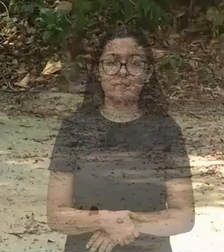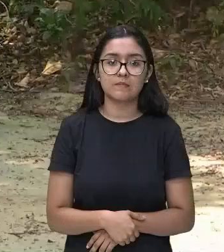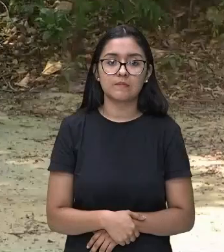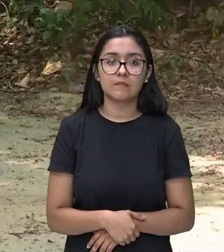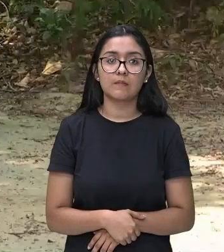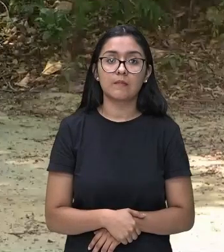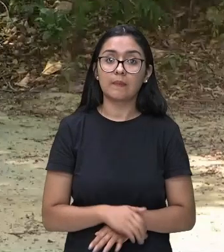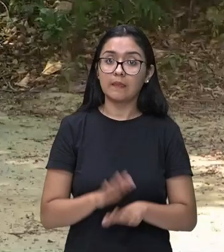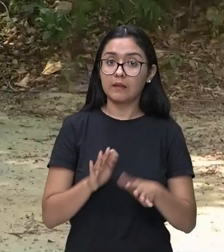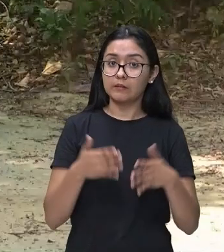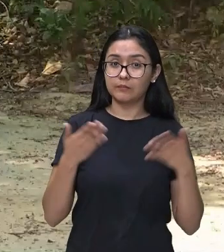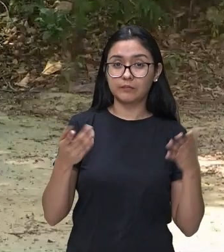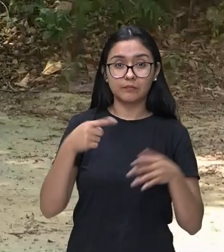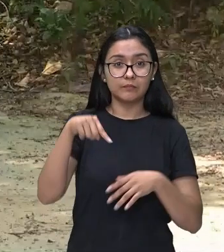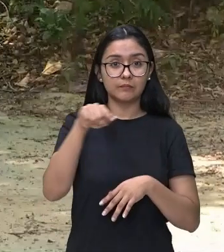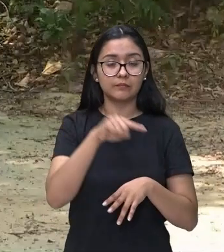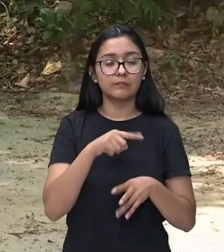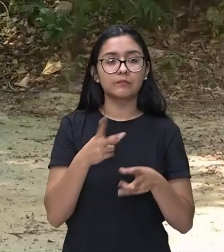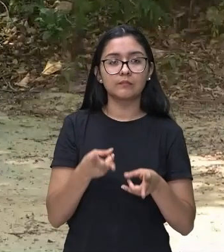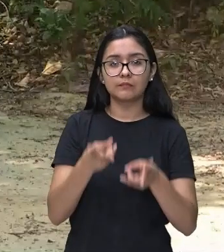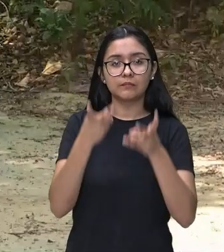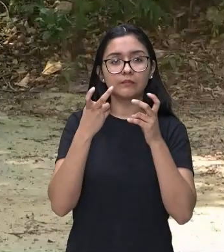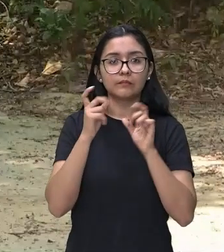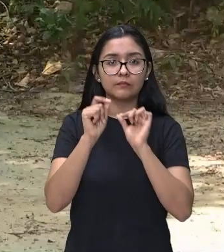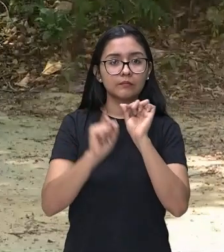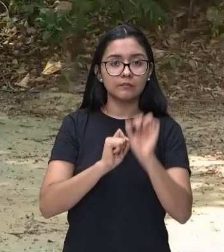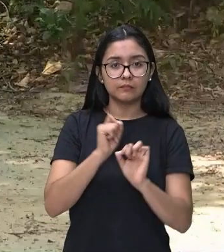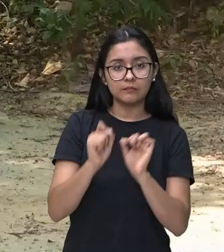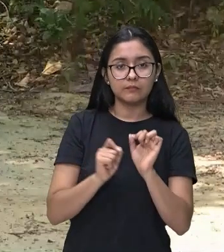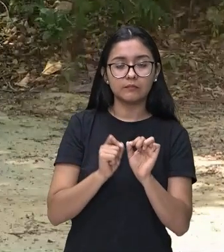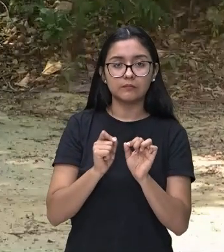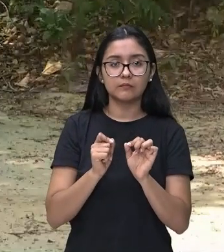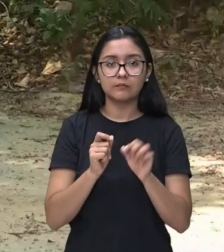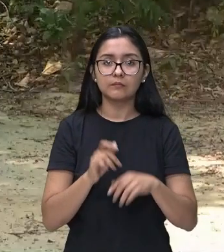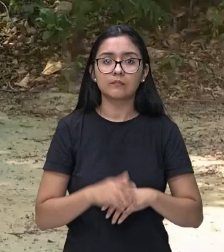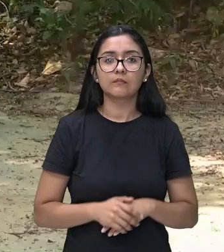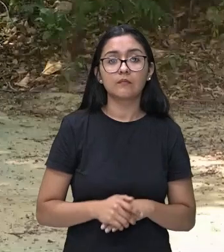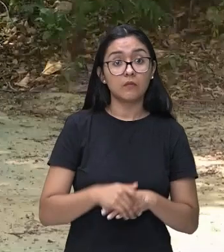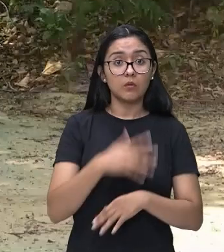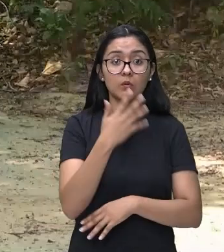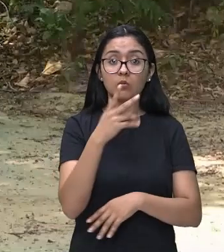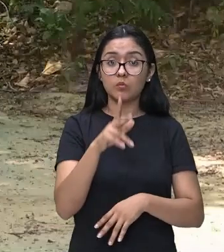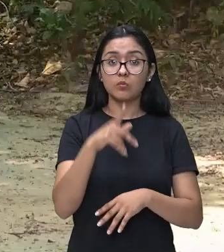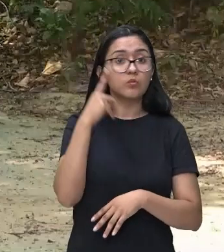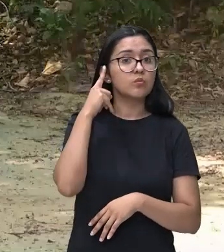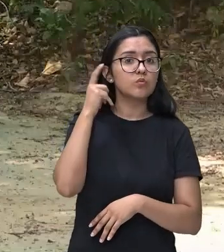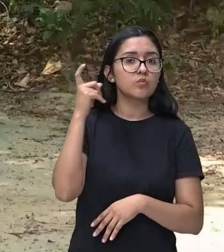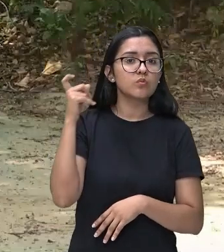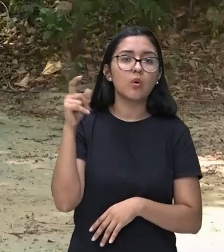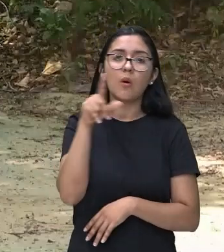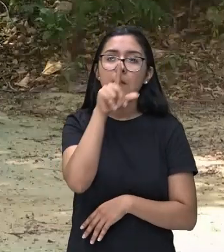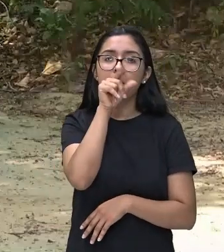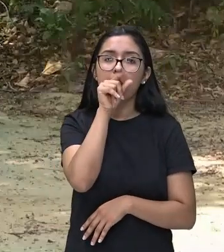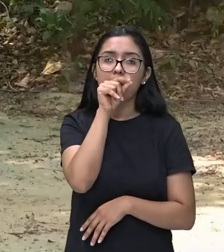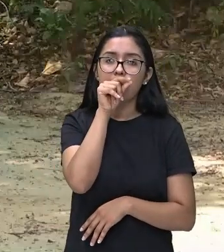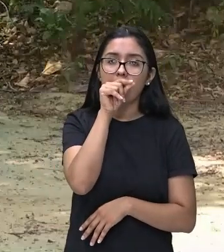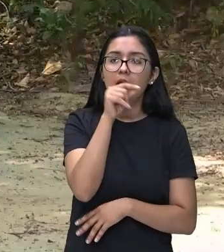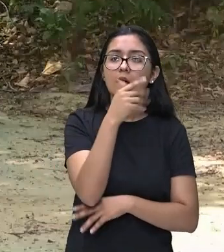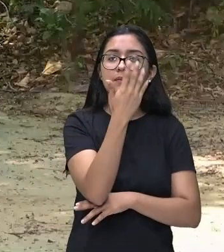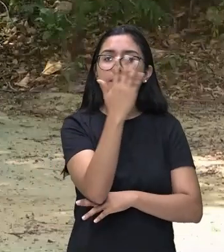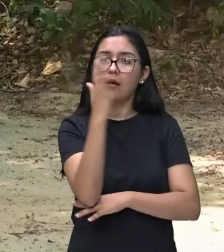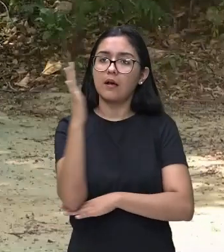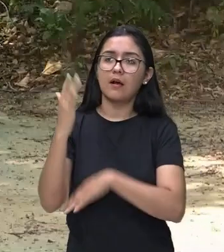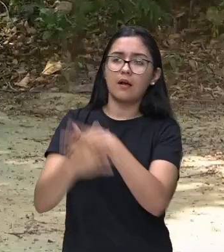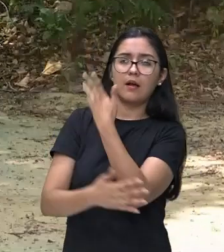Então, como vocês puderam ver, ouvir, vocês ouviram sons, o que? De pássaros, Será que é possível